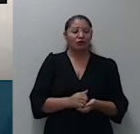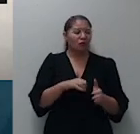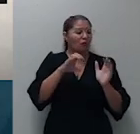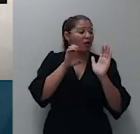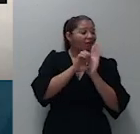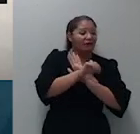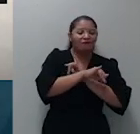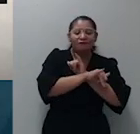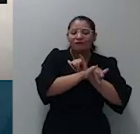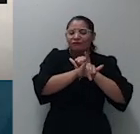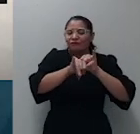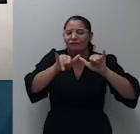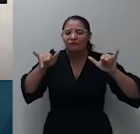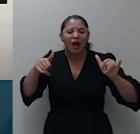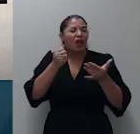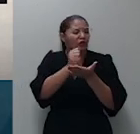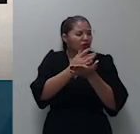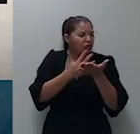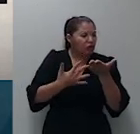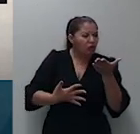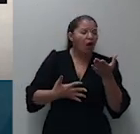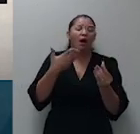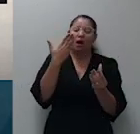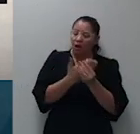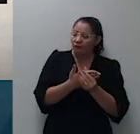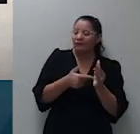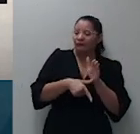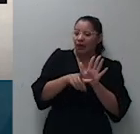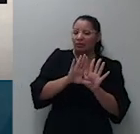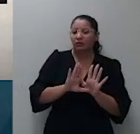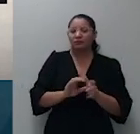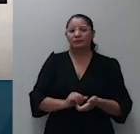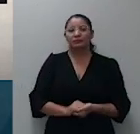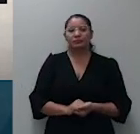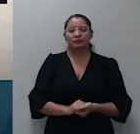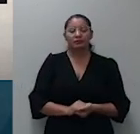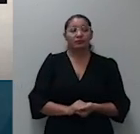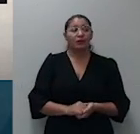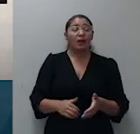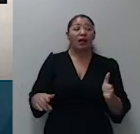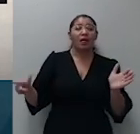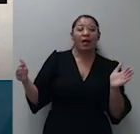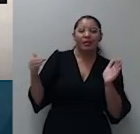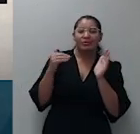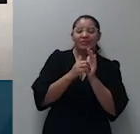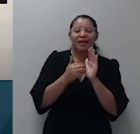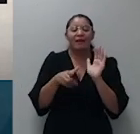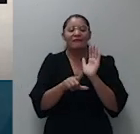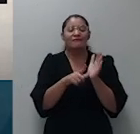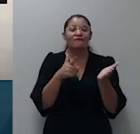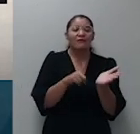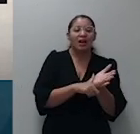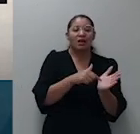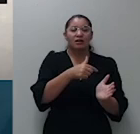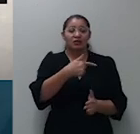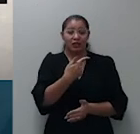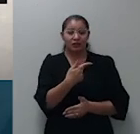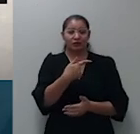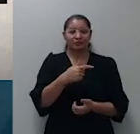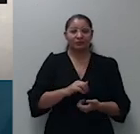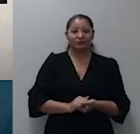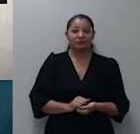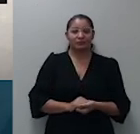tribunal, todo nesse sentido, até folhas 7. E prossigo. Na hipótese, as instâncias ordinárias